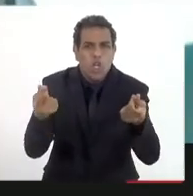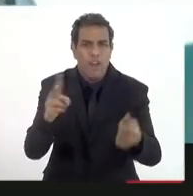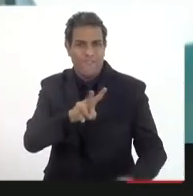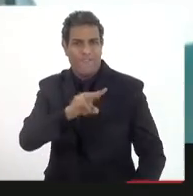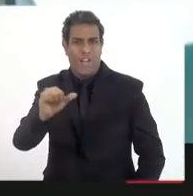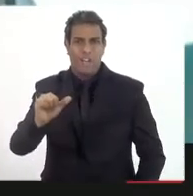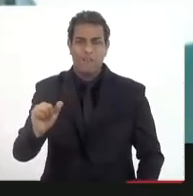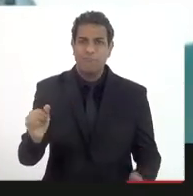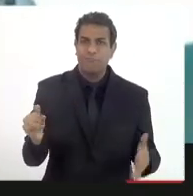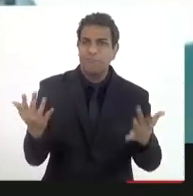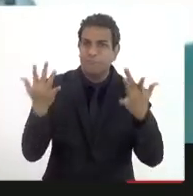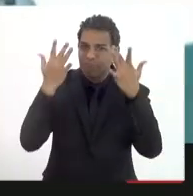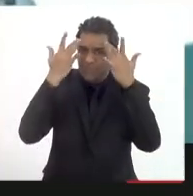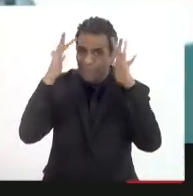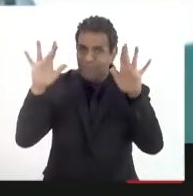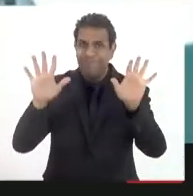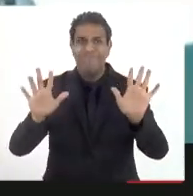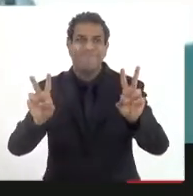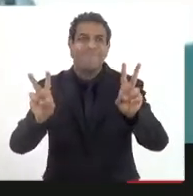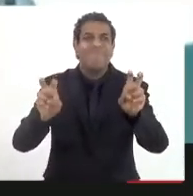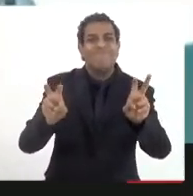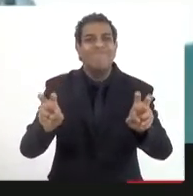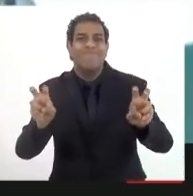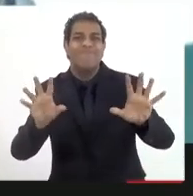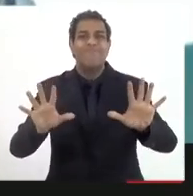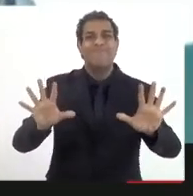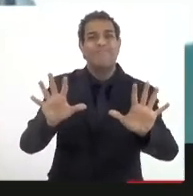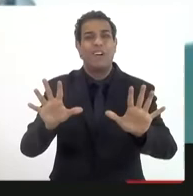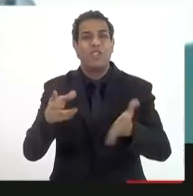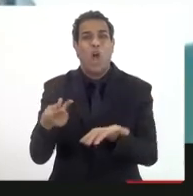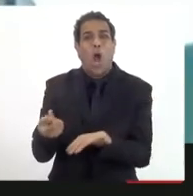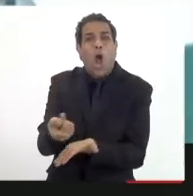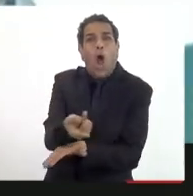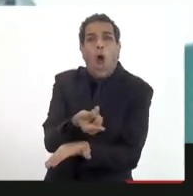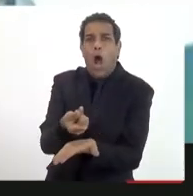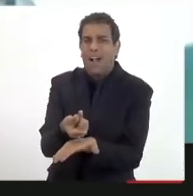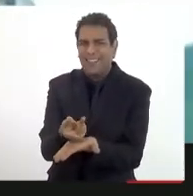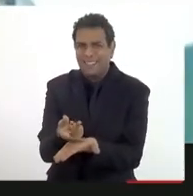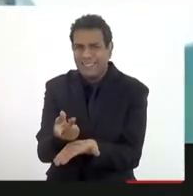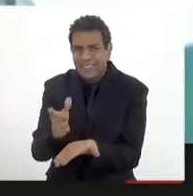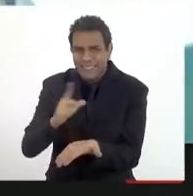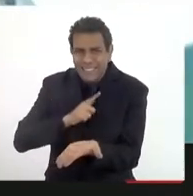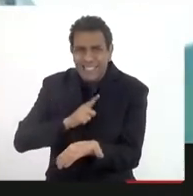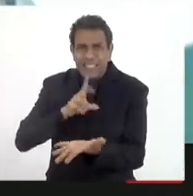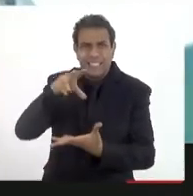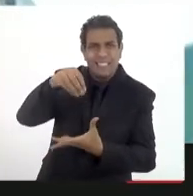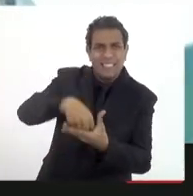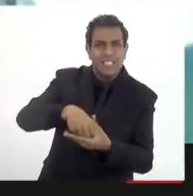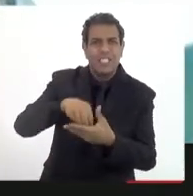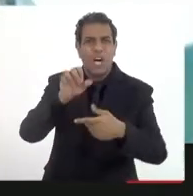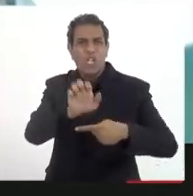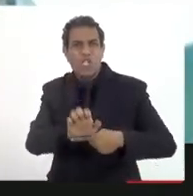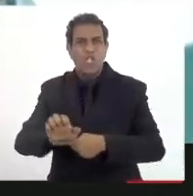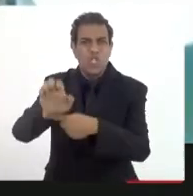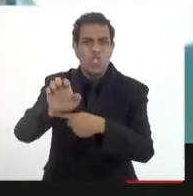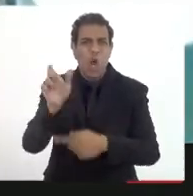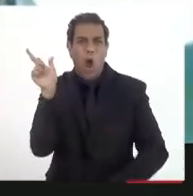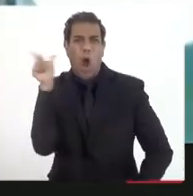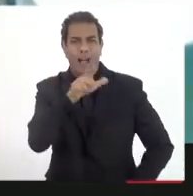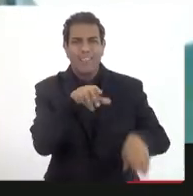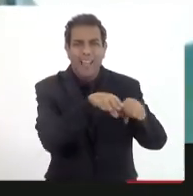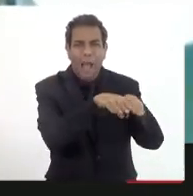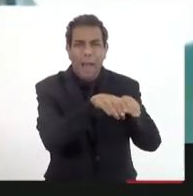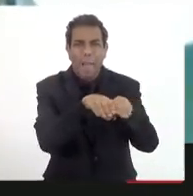Isto é um neologismo neoliberal. Não existe Estado que seja estabilizado fiscalmente.